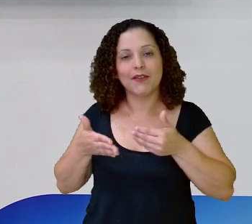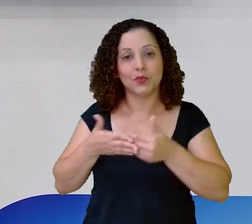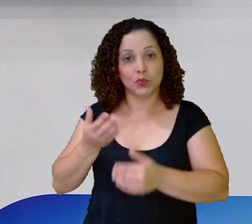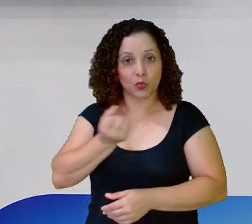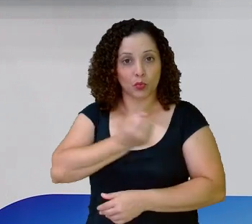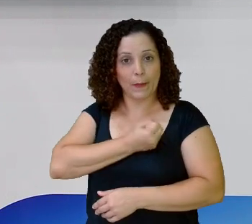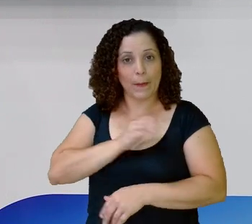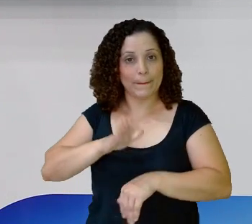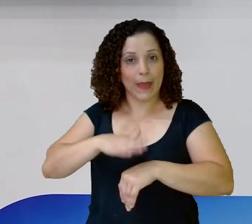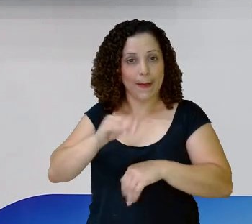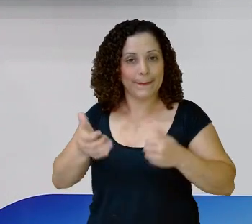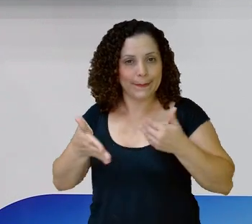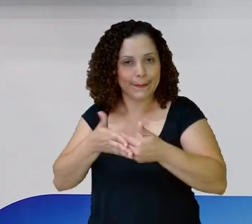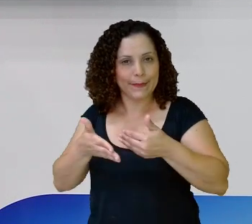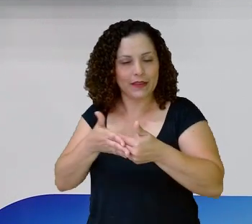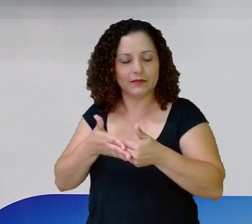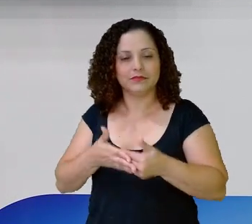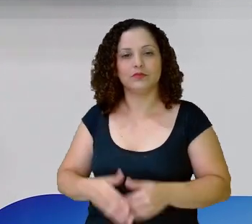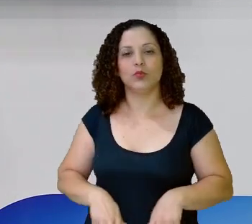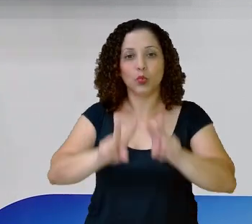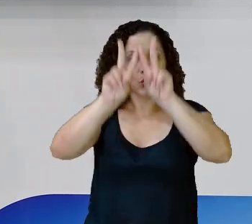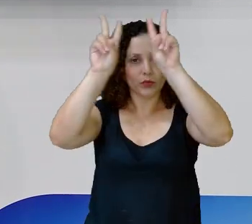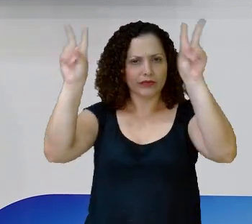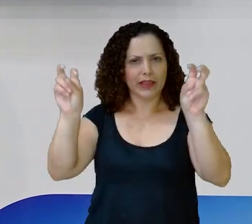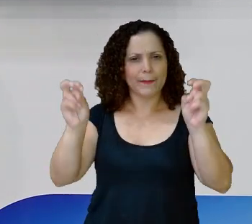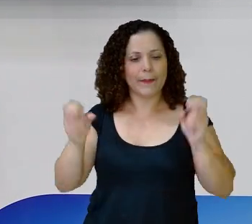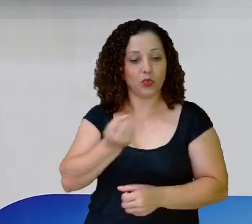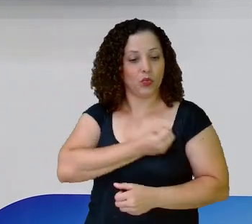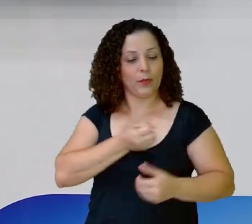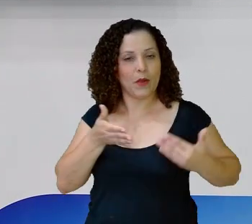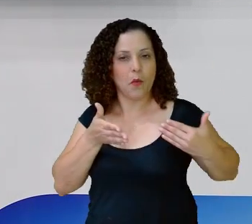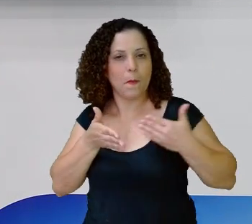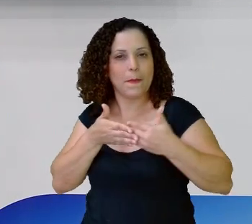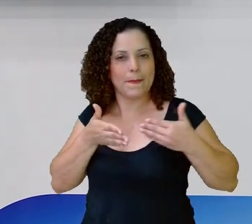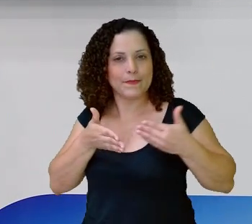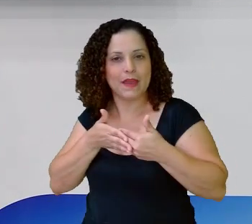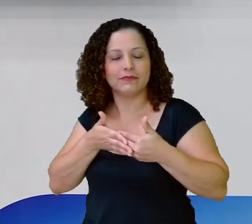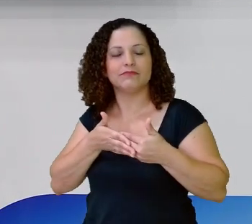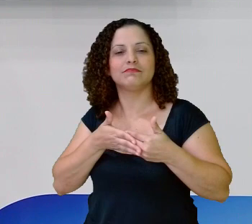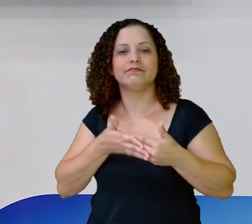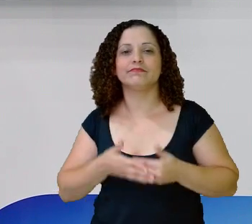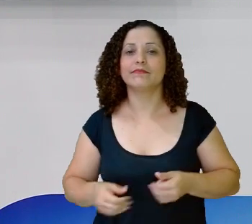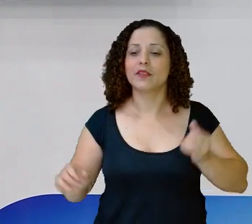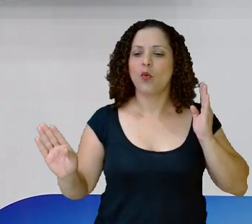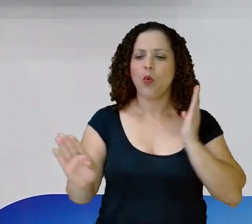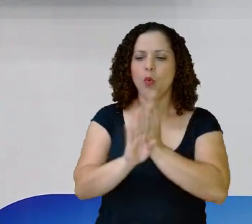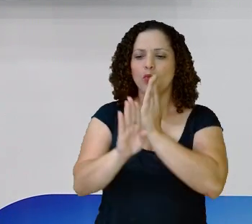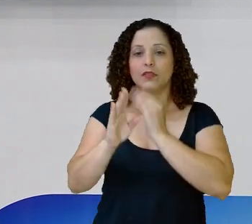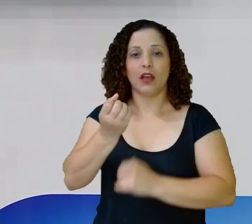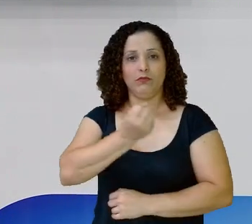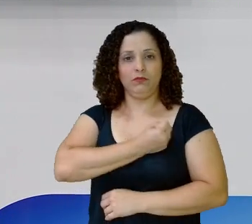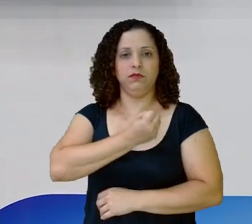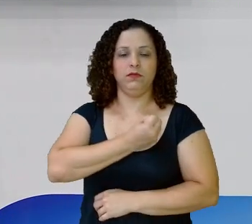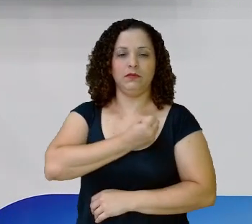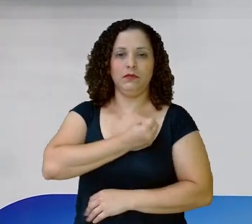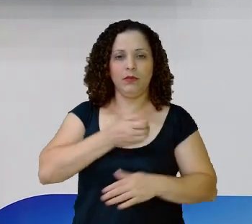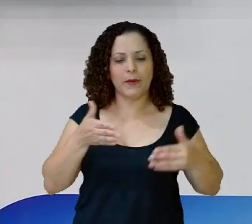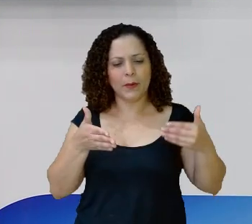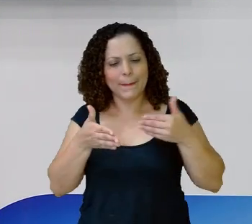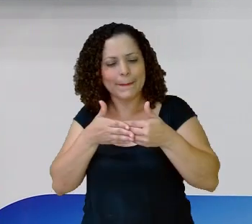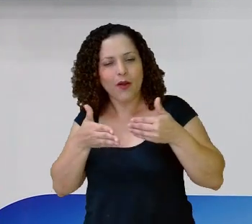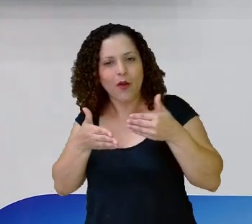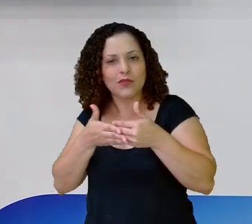tema... O tema da nossa aula de hoje é Aproximação Então eu quero descobrir um número Que seja perto